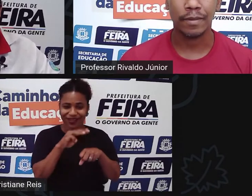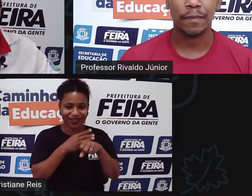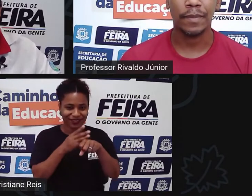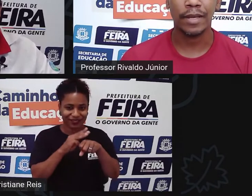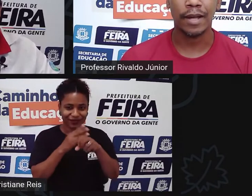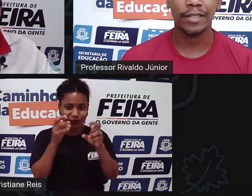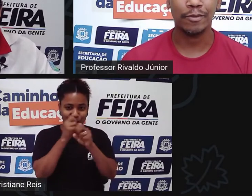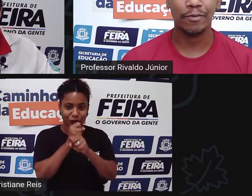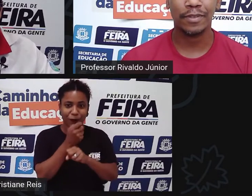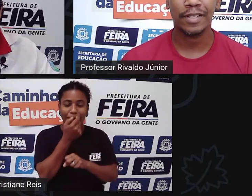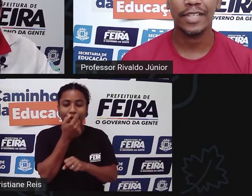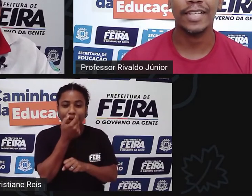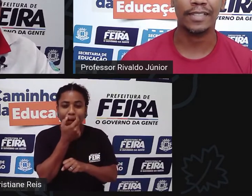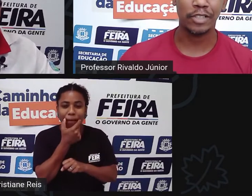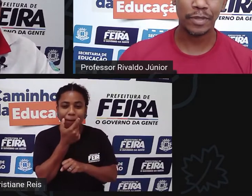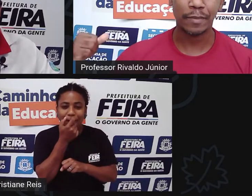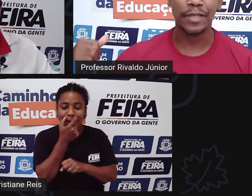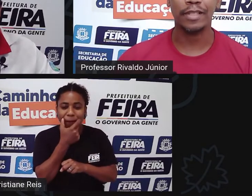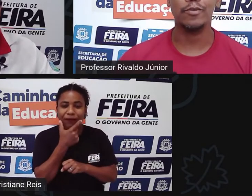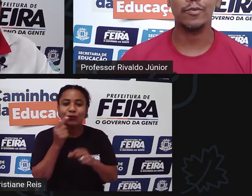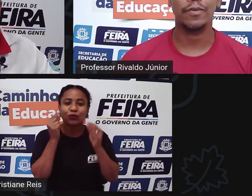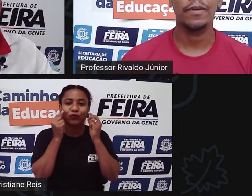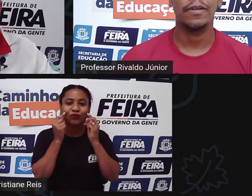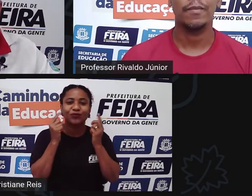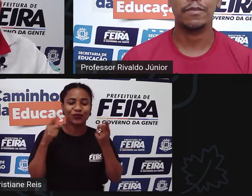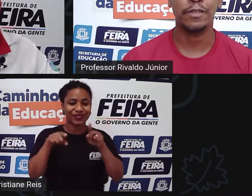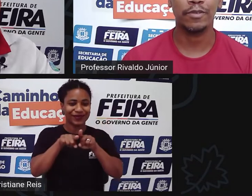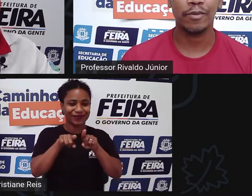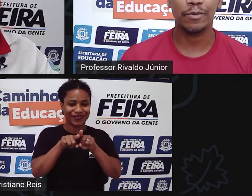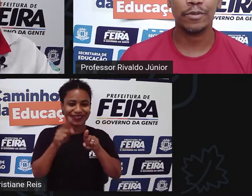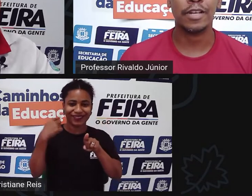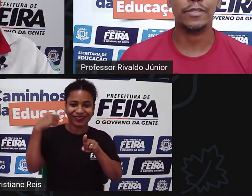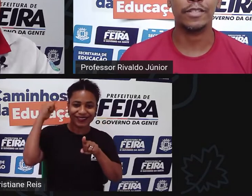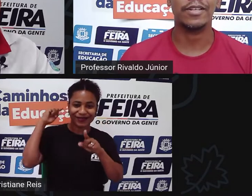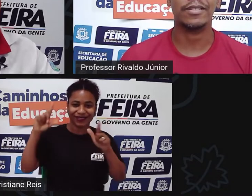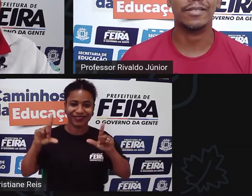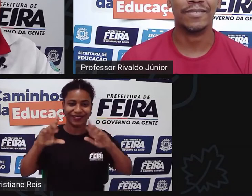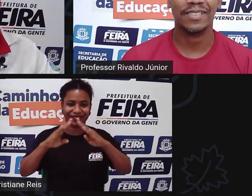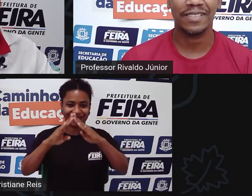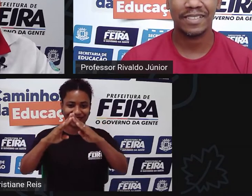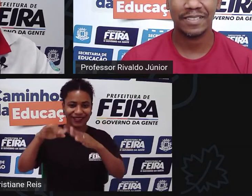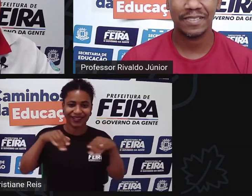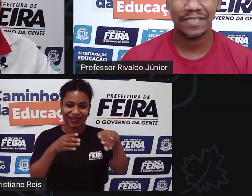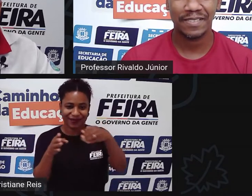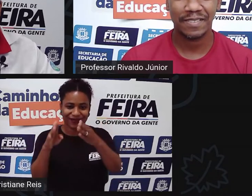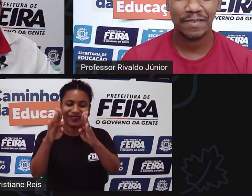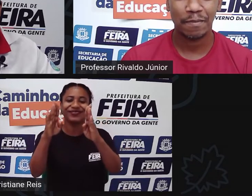bigode bem ralinho e atrás de mim também tem um panfleto dos caminhos da educação.